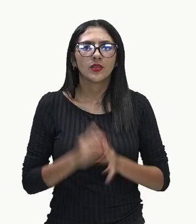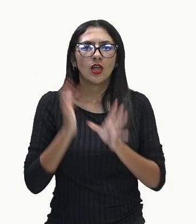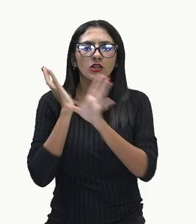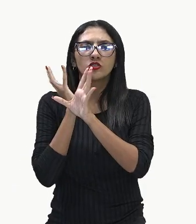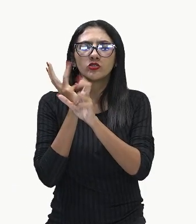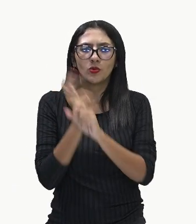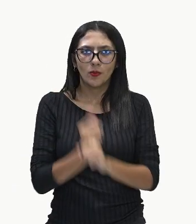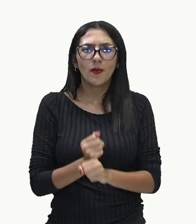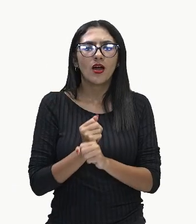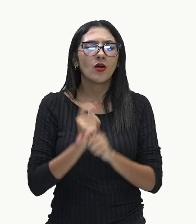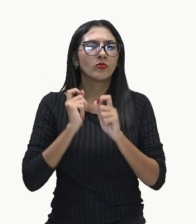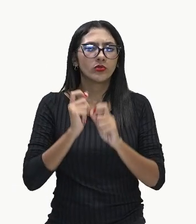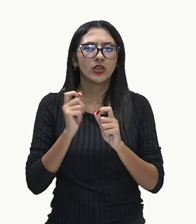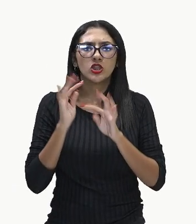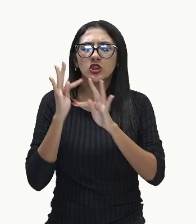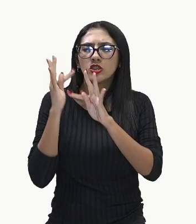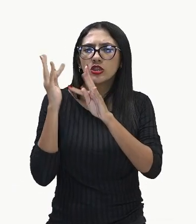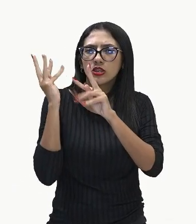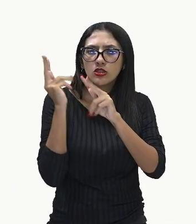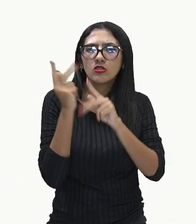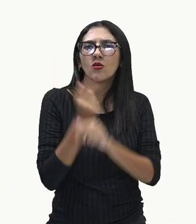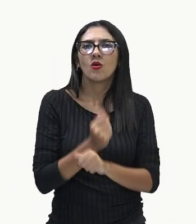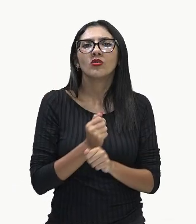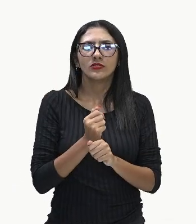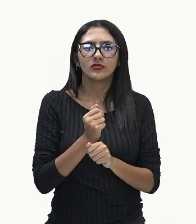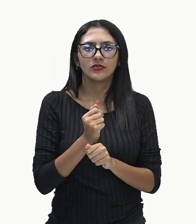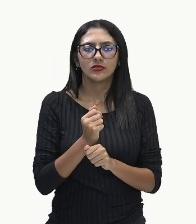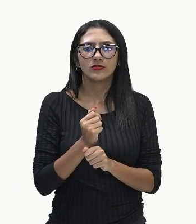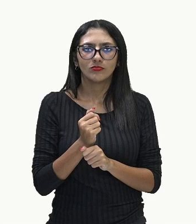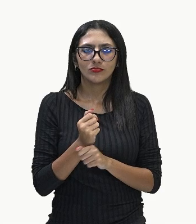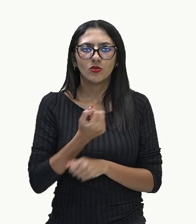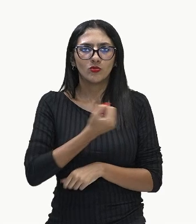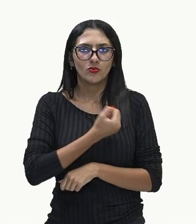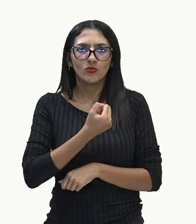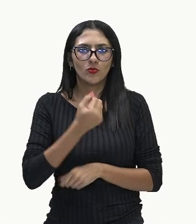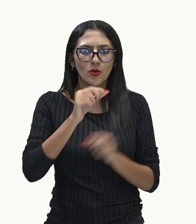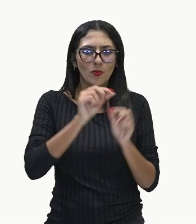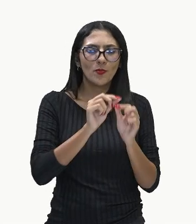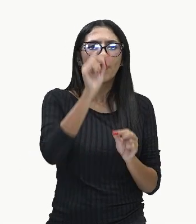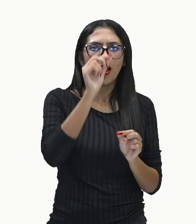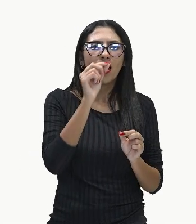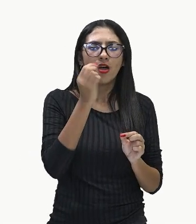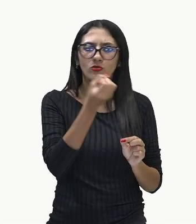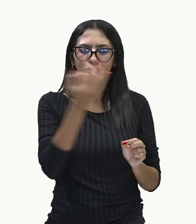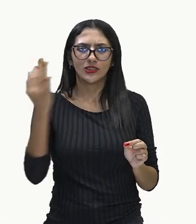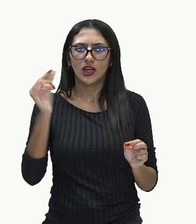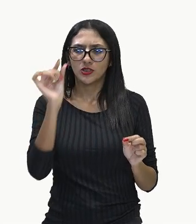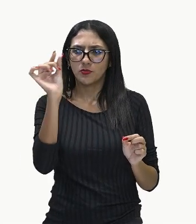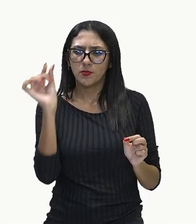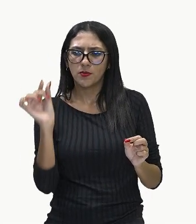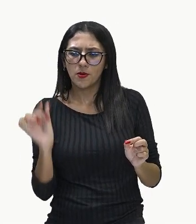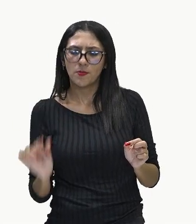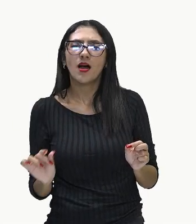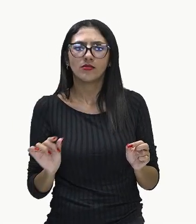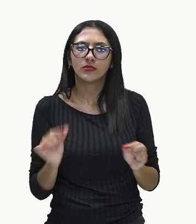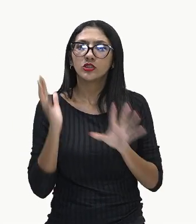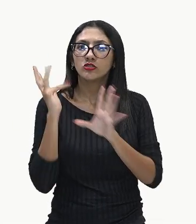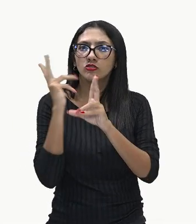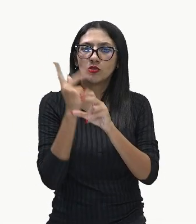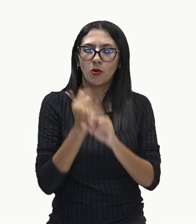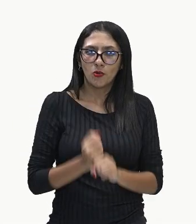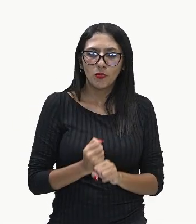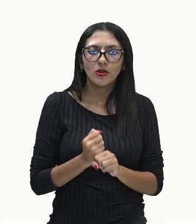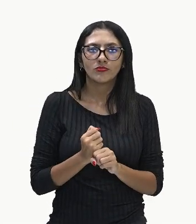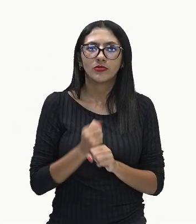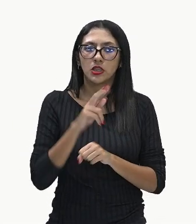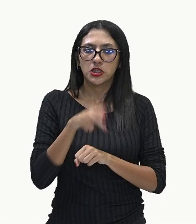quantidades de carros vendidos, ok? De todas as marcas, e depois eu vou dividir pela